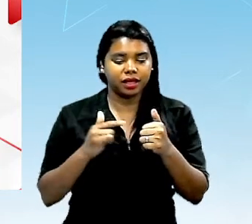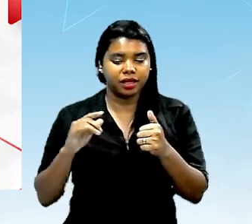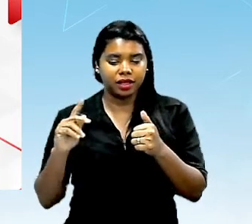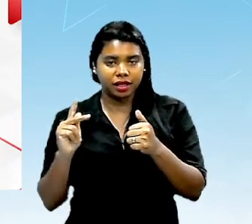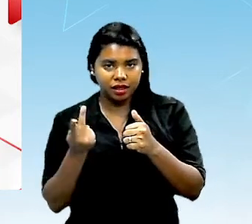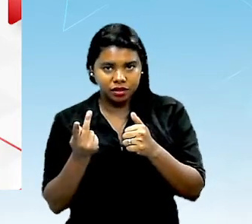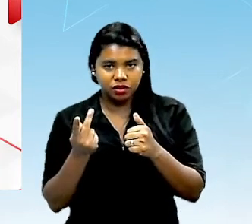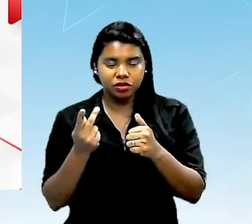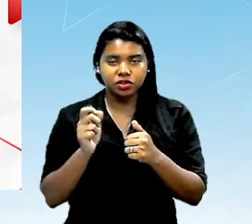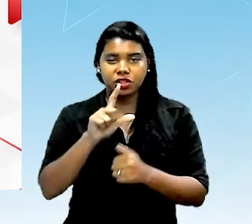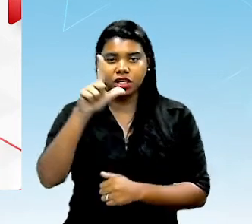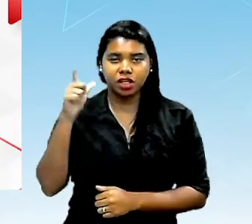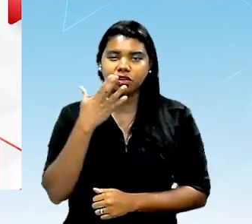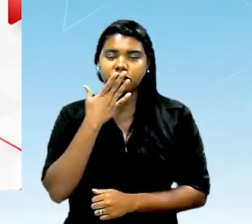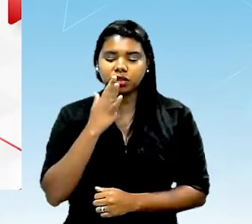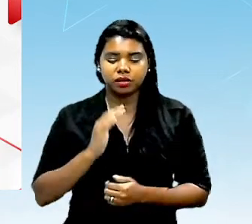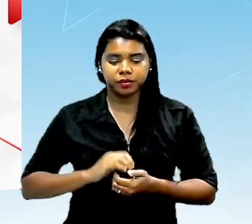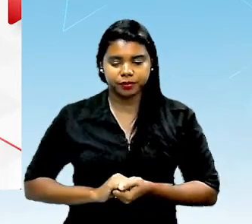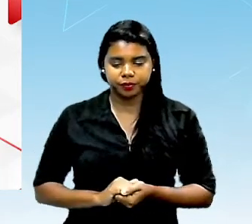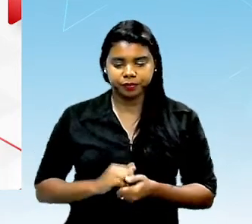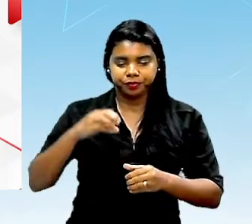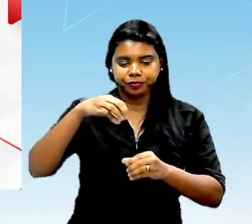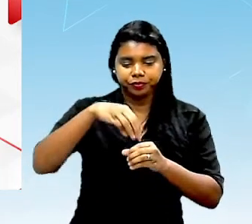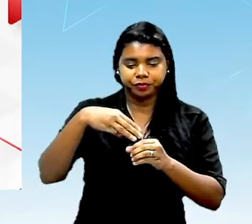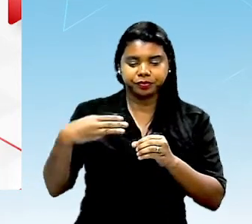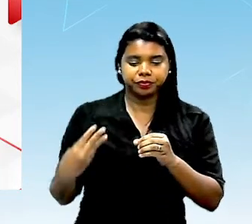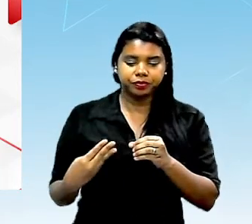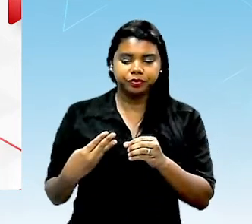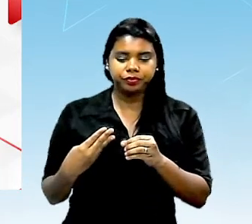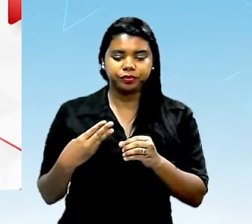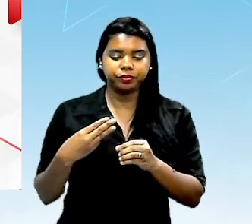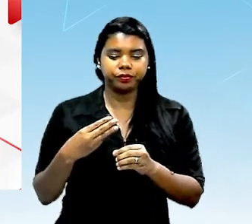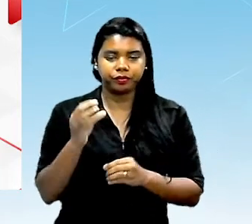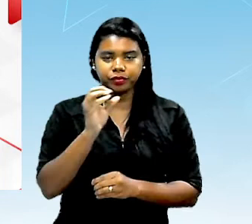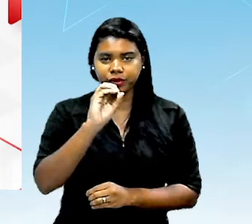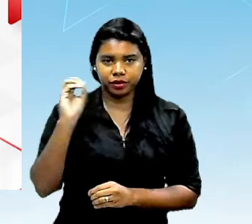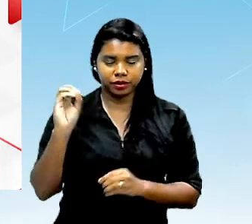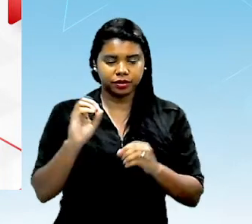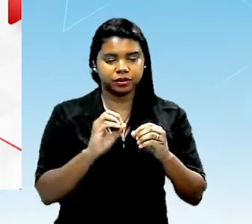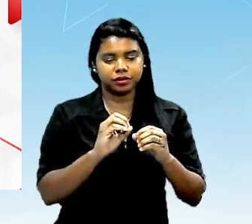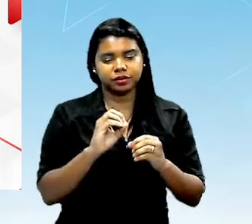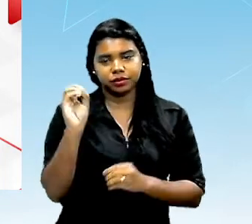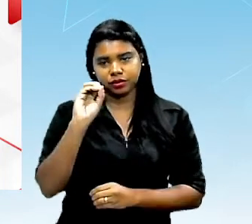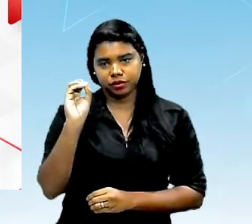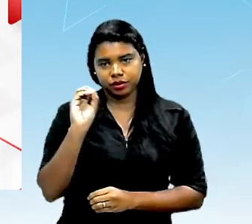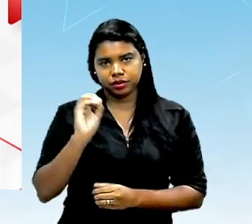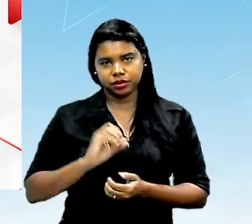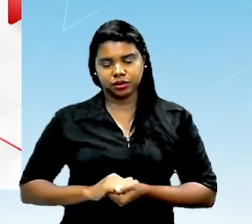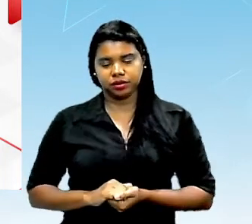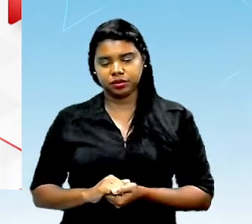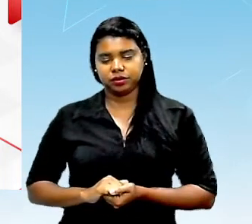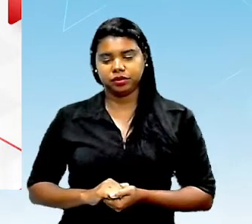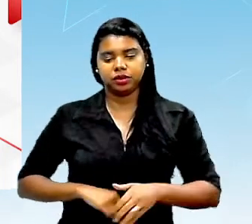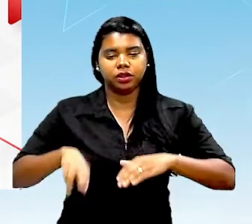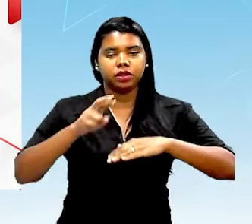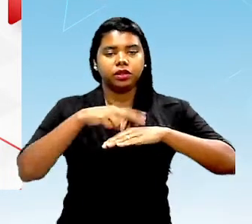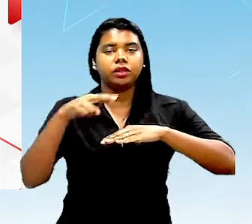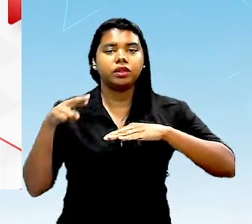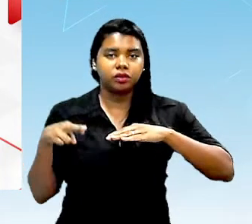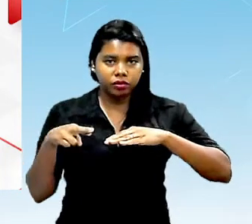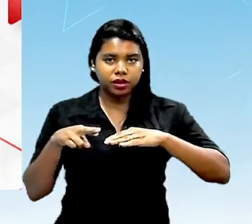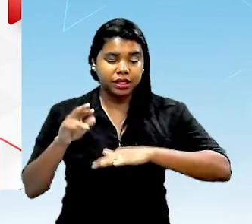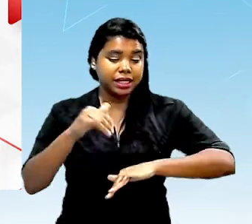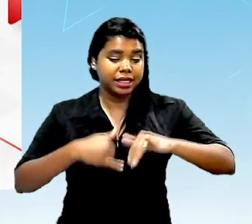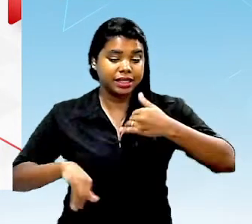e eu tenho molécula de oxigênio representada por bolinhas amarelas numa reação química o que eu